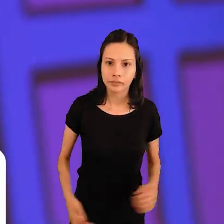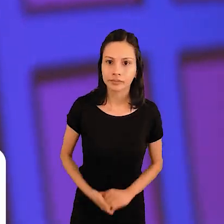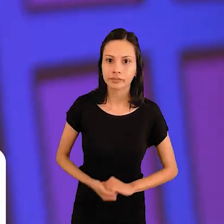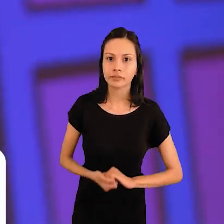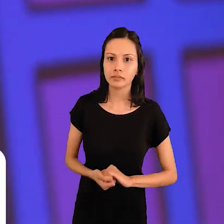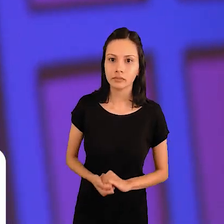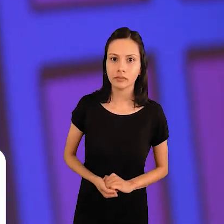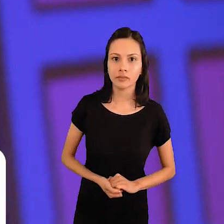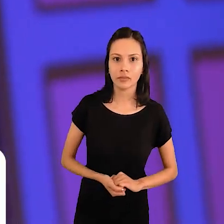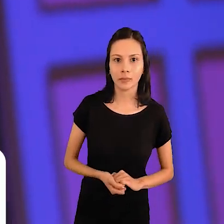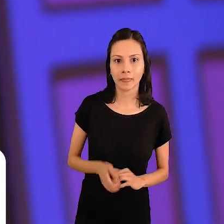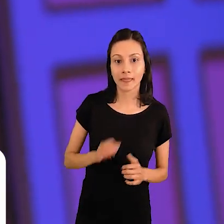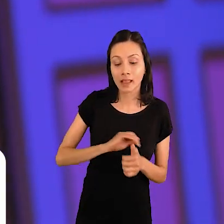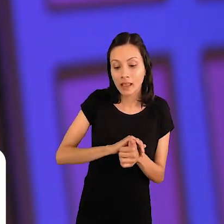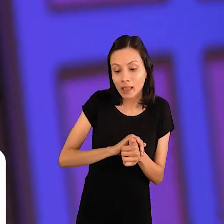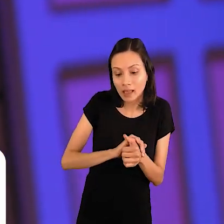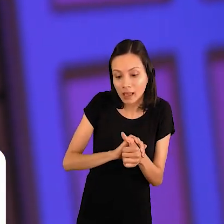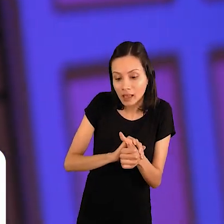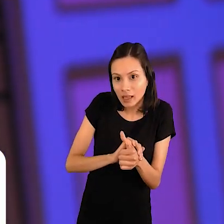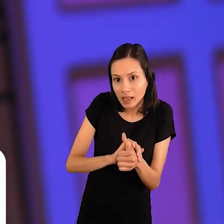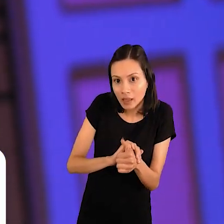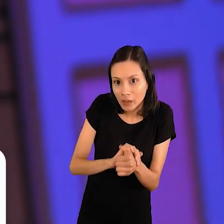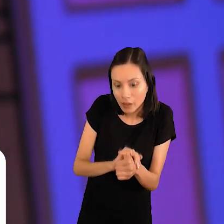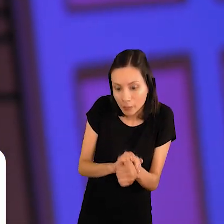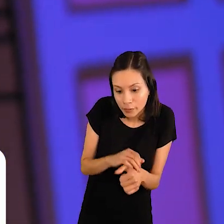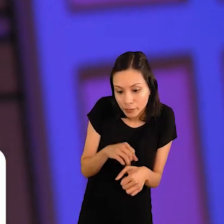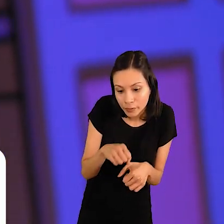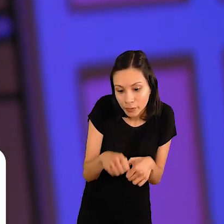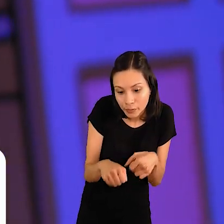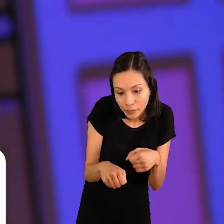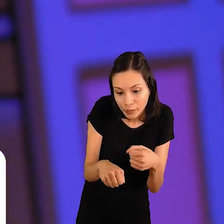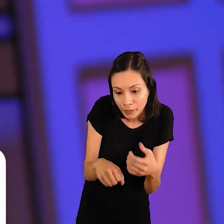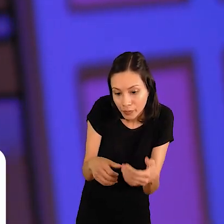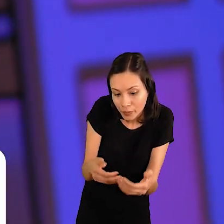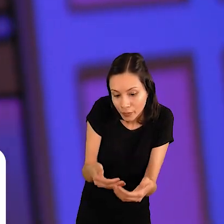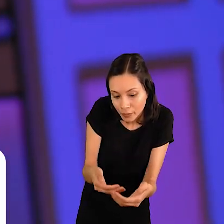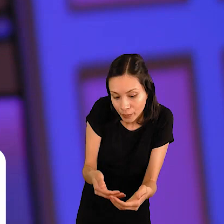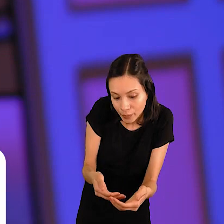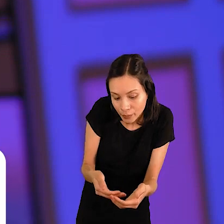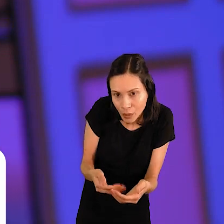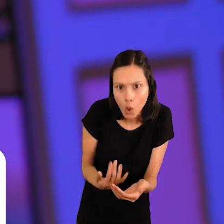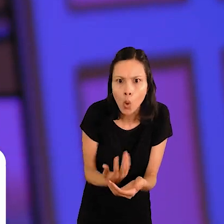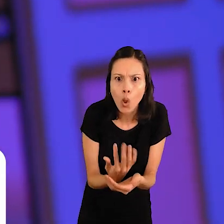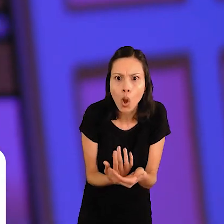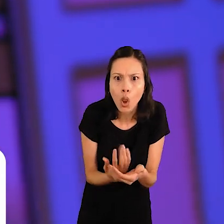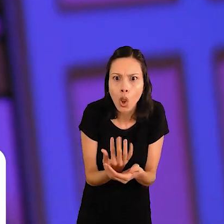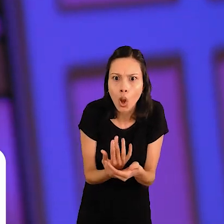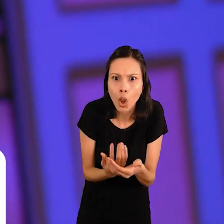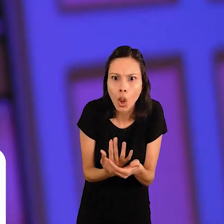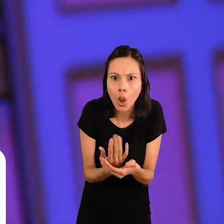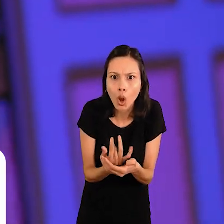foi, pegou aquela cumbuca, com o mingau fervendo e todo mundo...